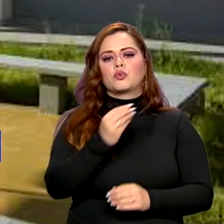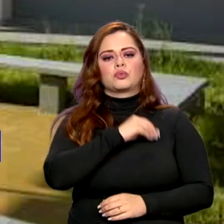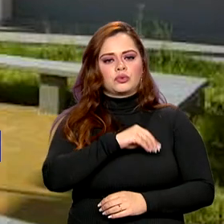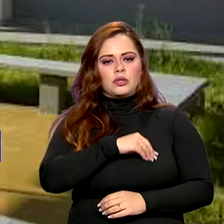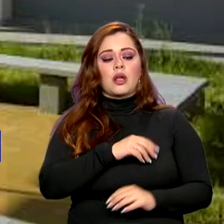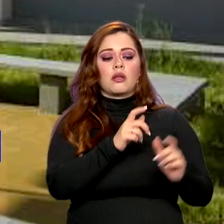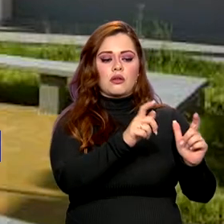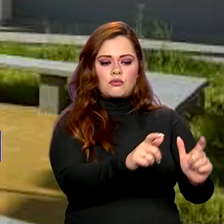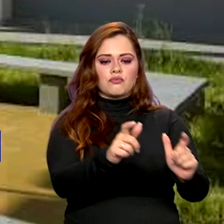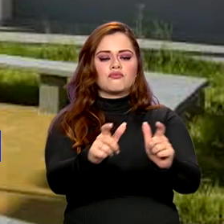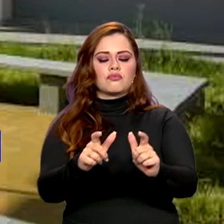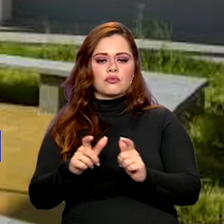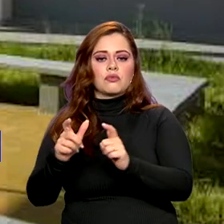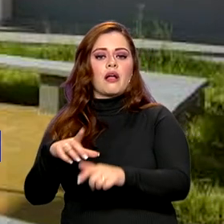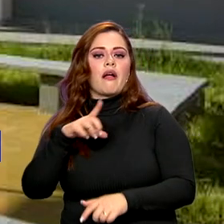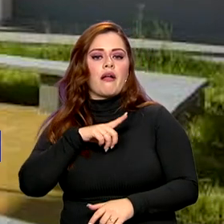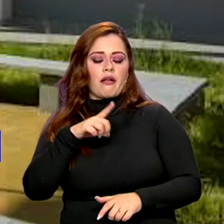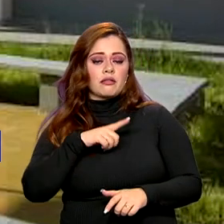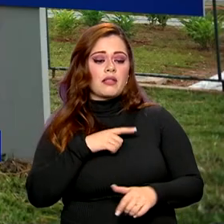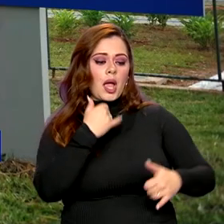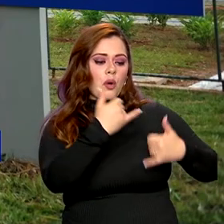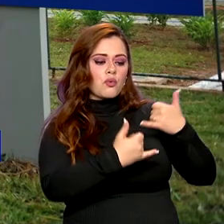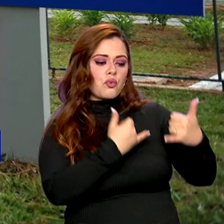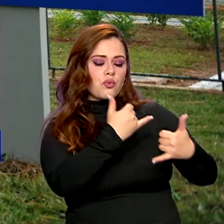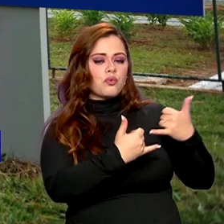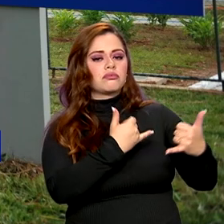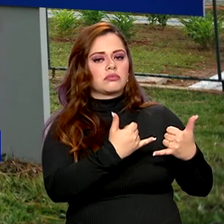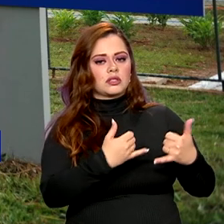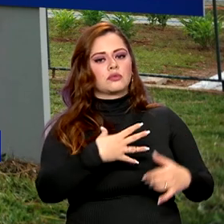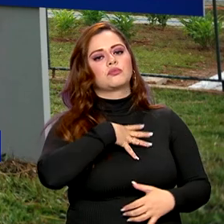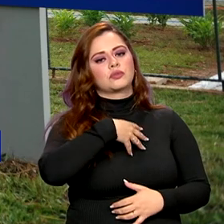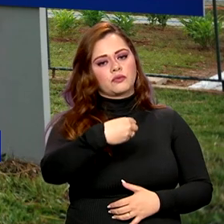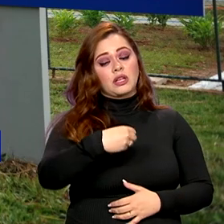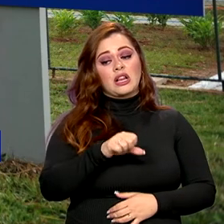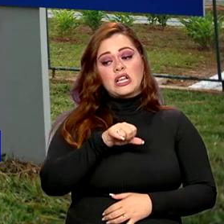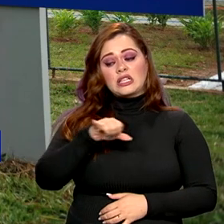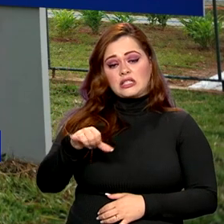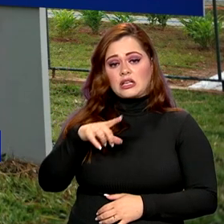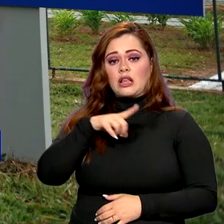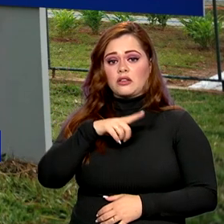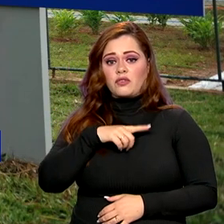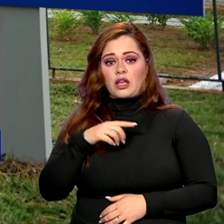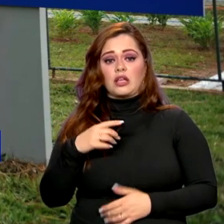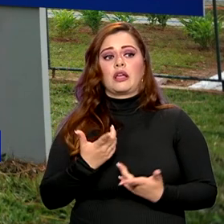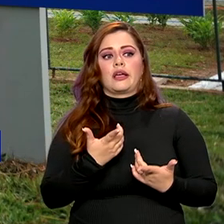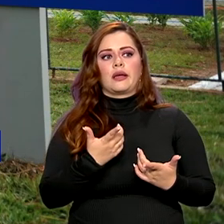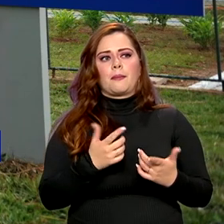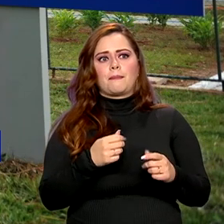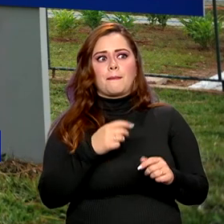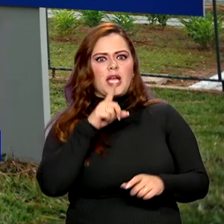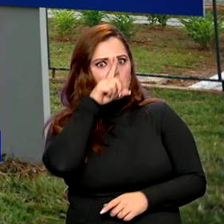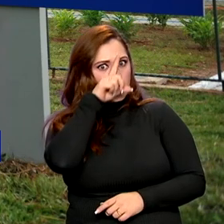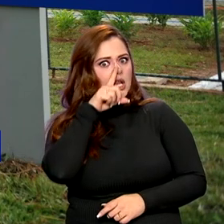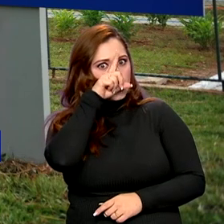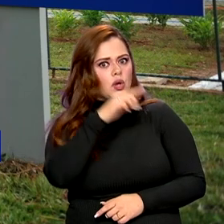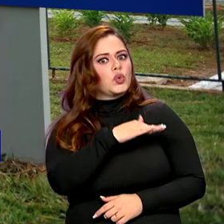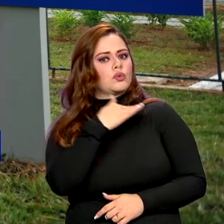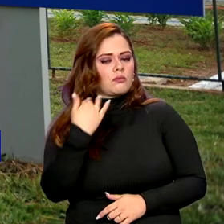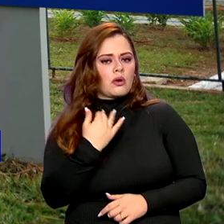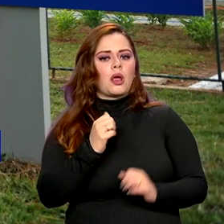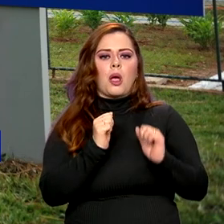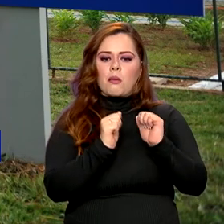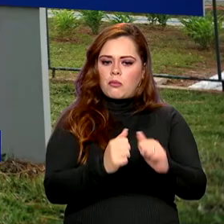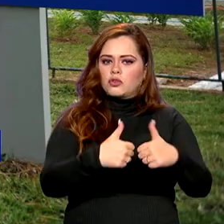no espaço, a brinquedoteca para os filhos. E se por acaso ela estiver correndo risco de morte, pode ficar